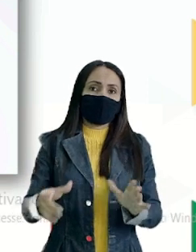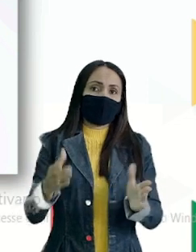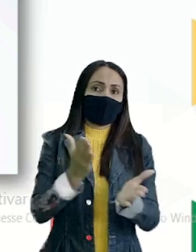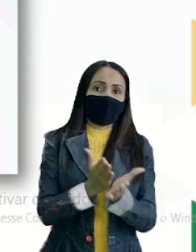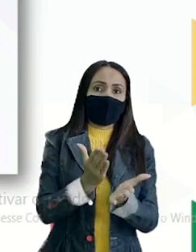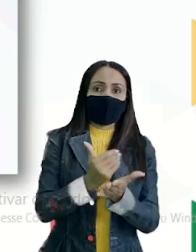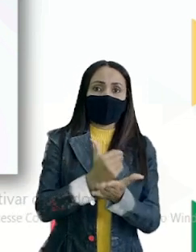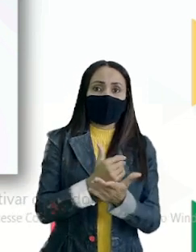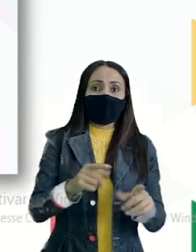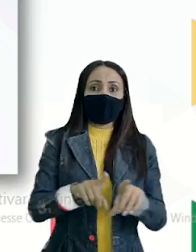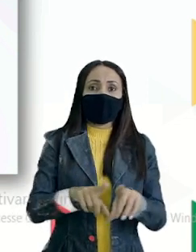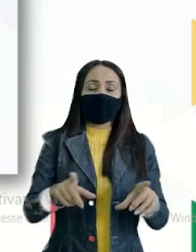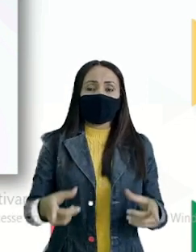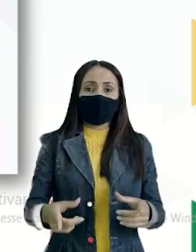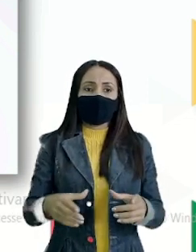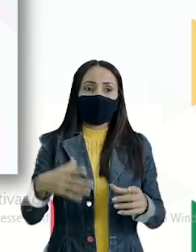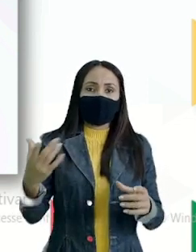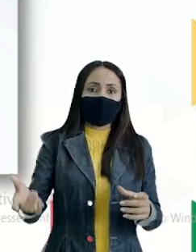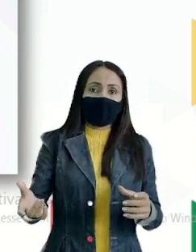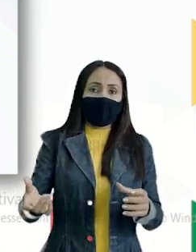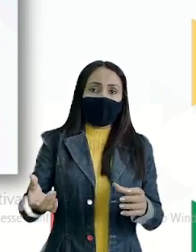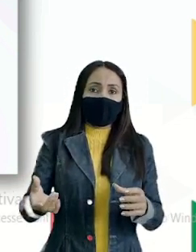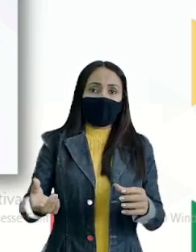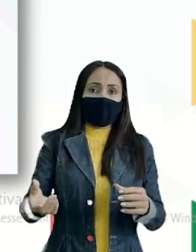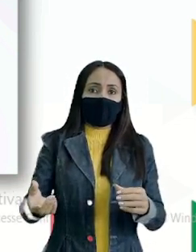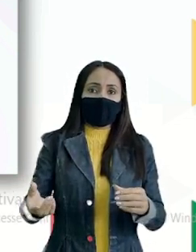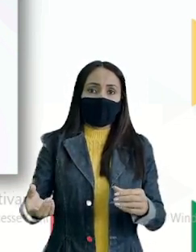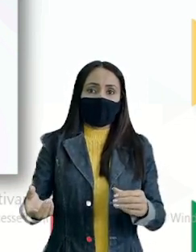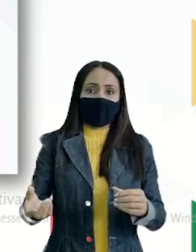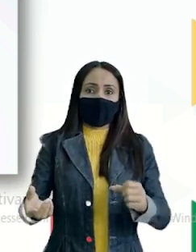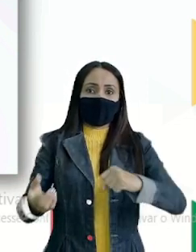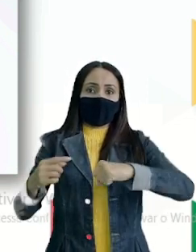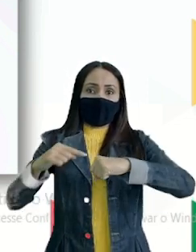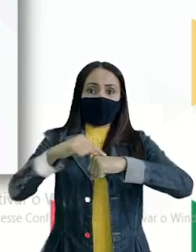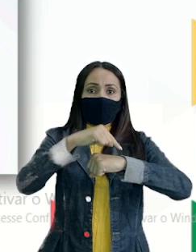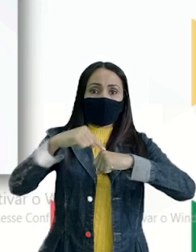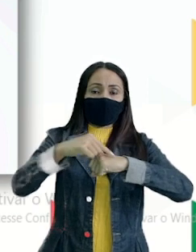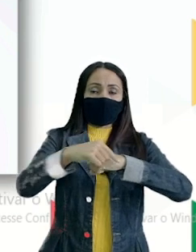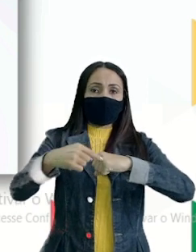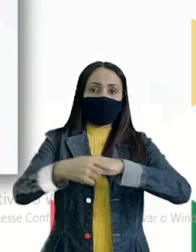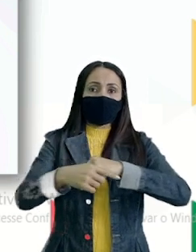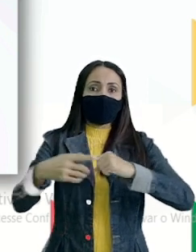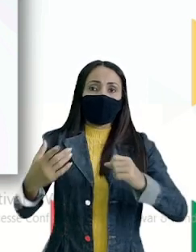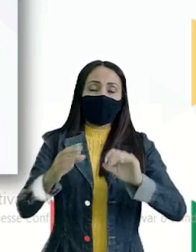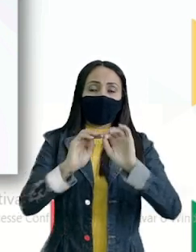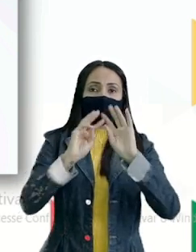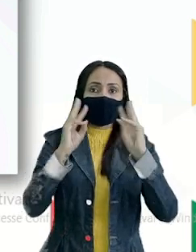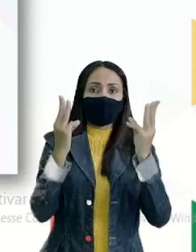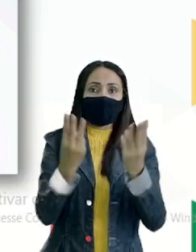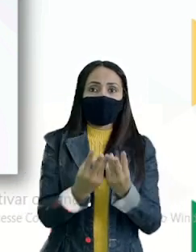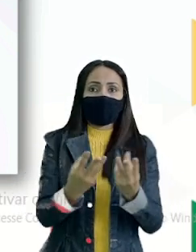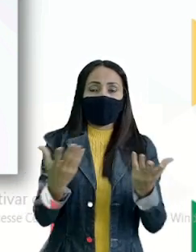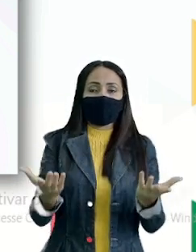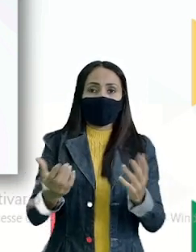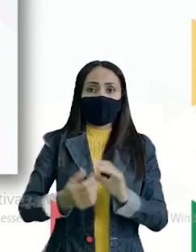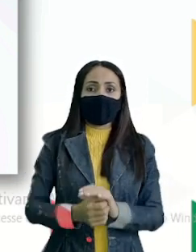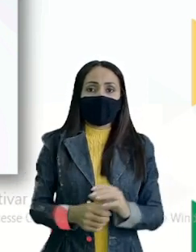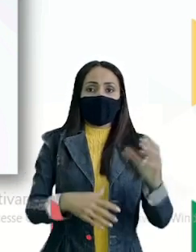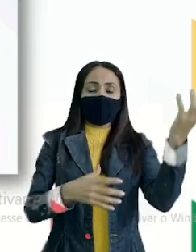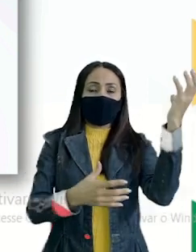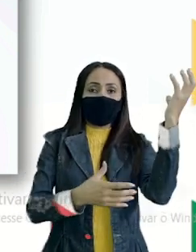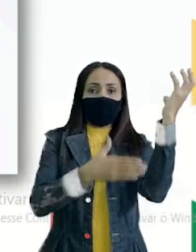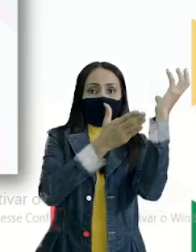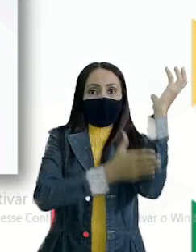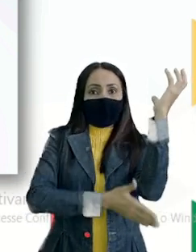Como também A chuchu Quando é Couve Etc Fruta Fruta um hiperônimo De abacaxi Dentro de